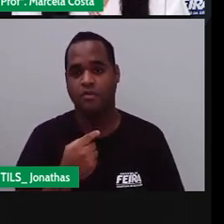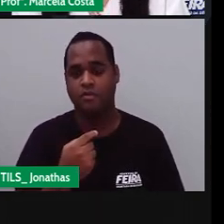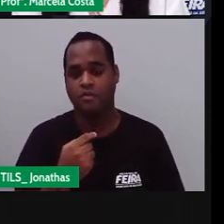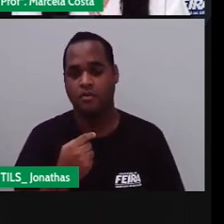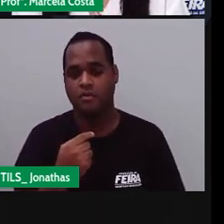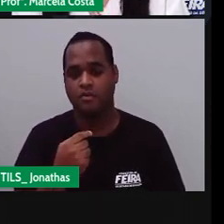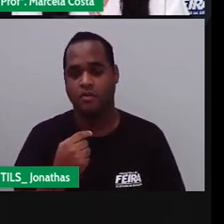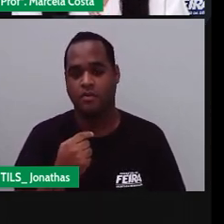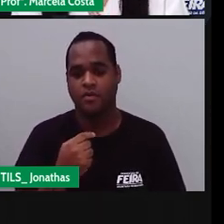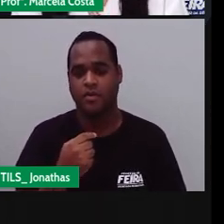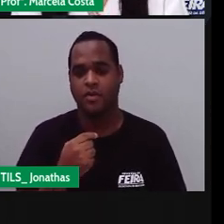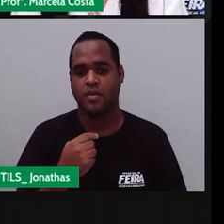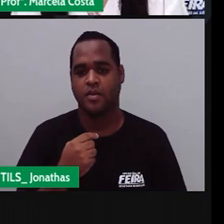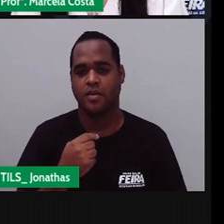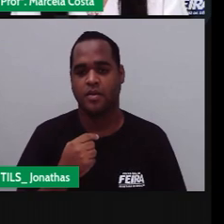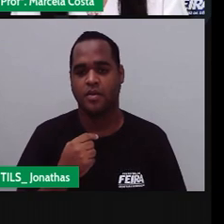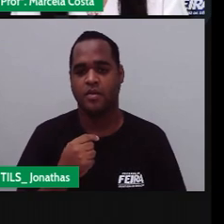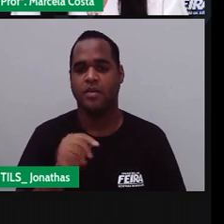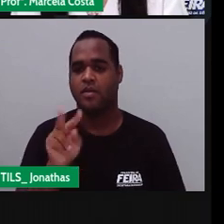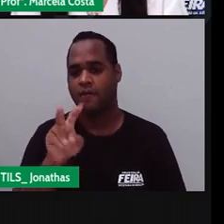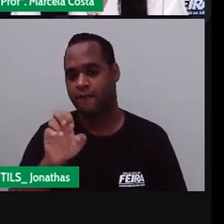E verde